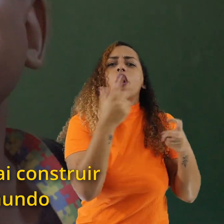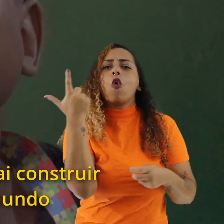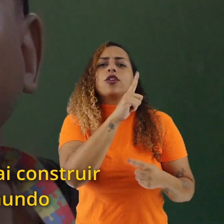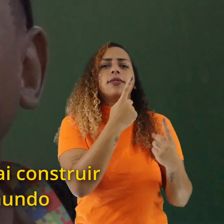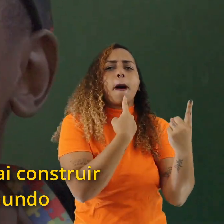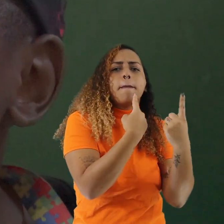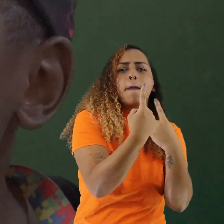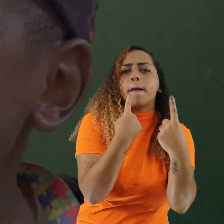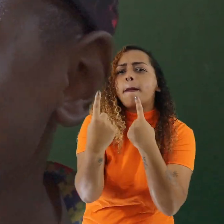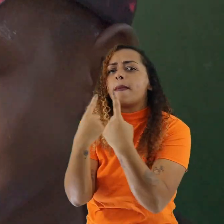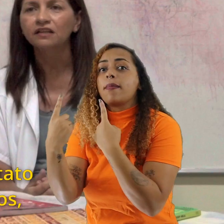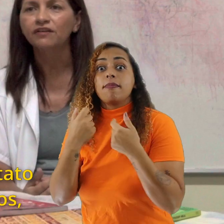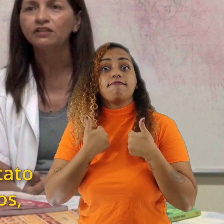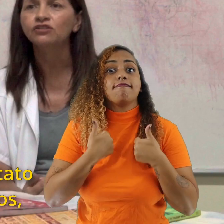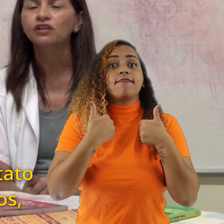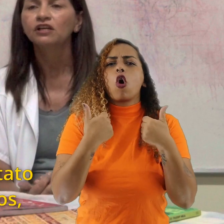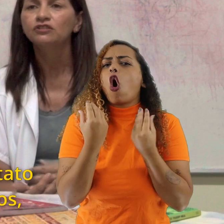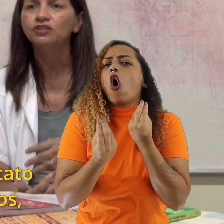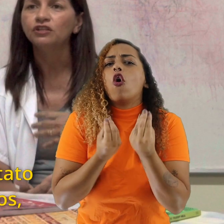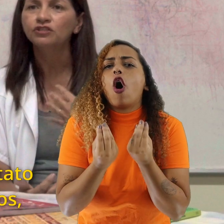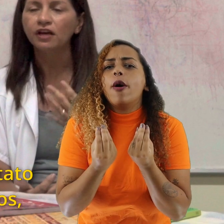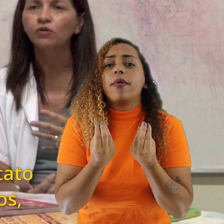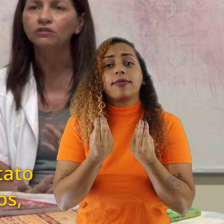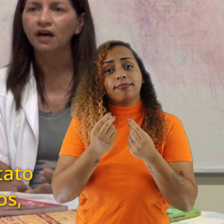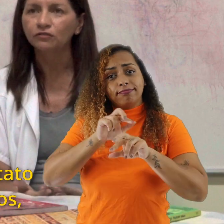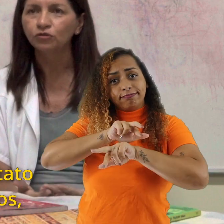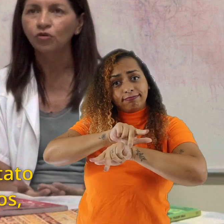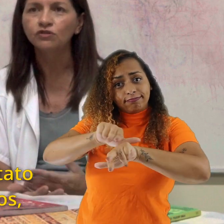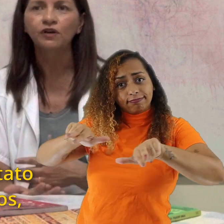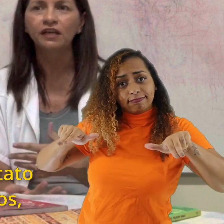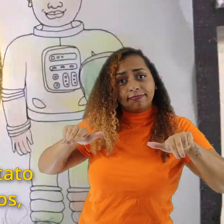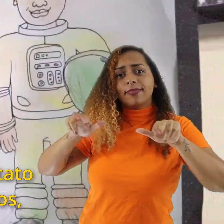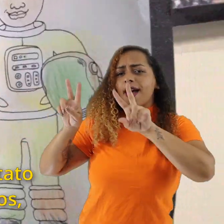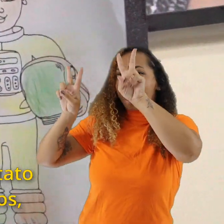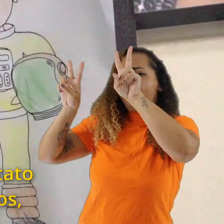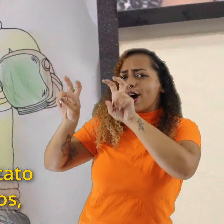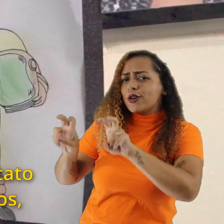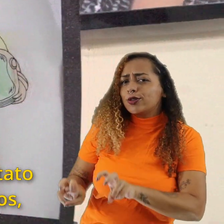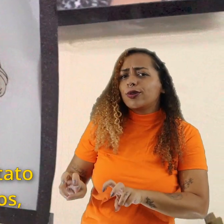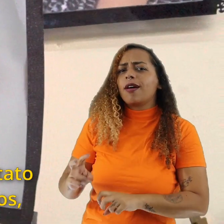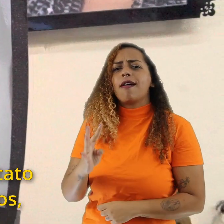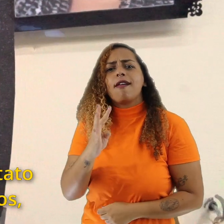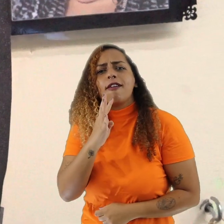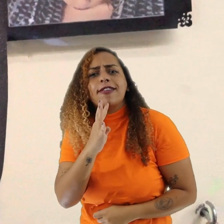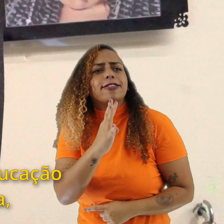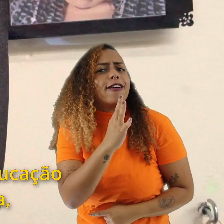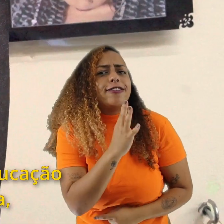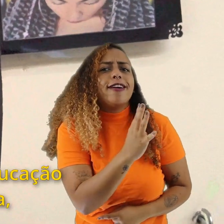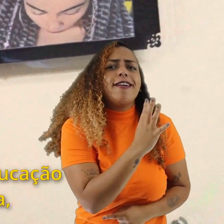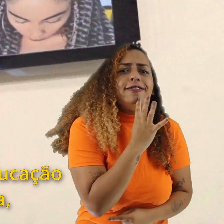relação com o mundo, através de estar em contato com diferentes assuntos,